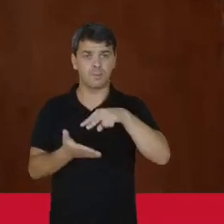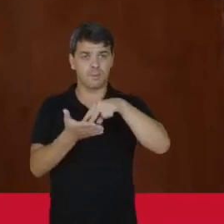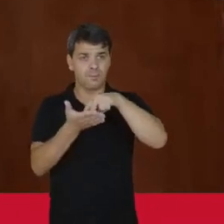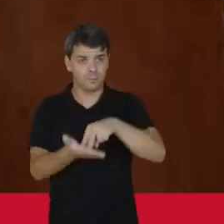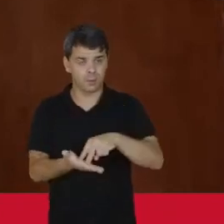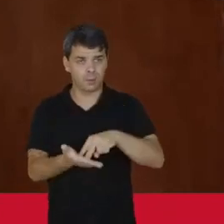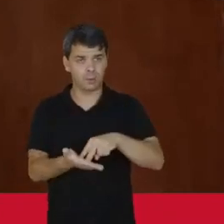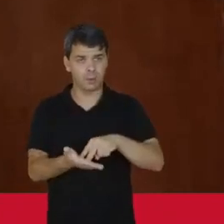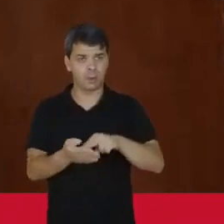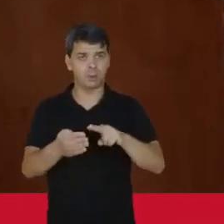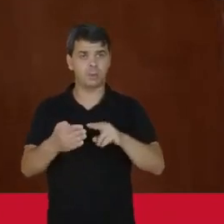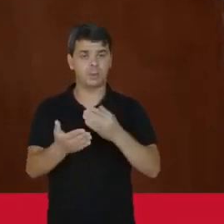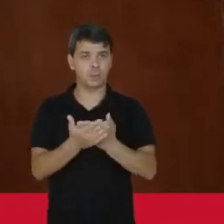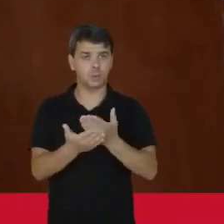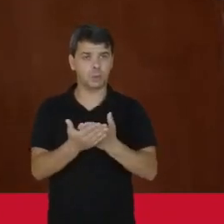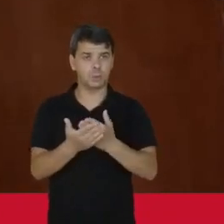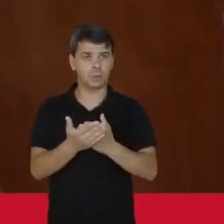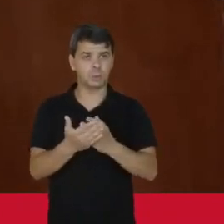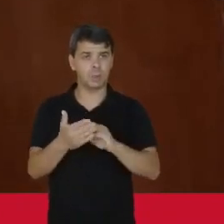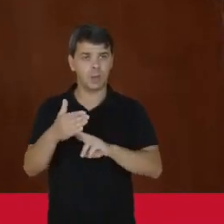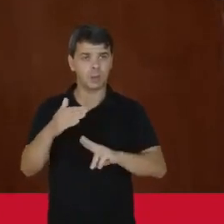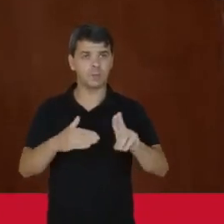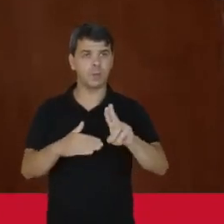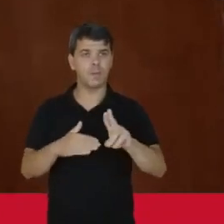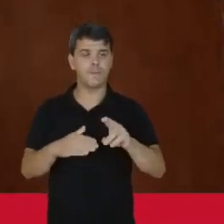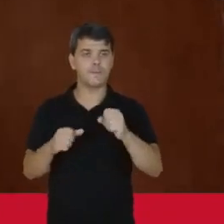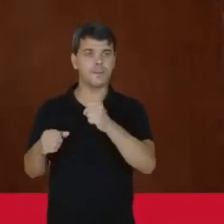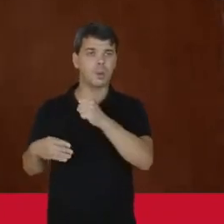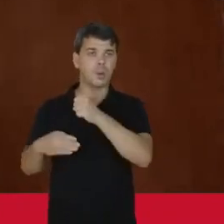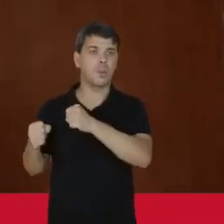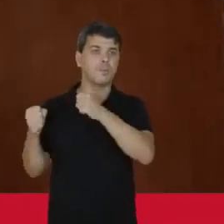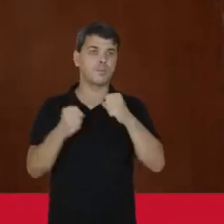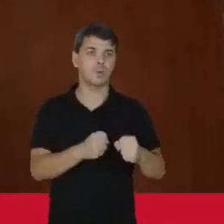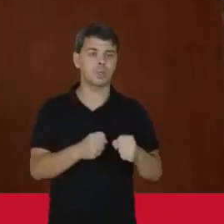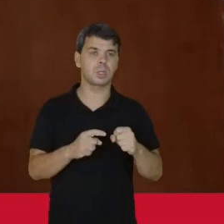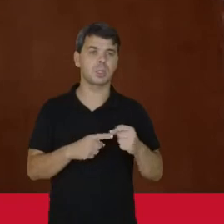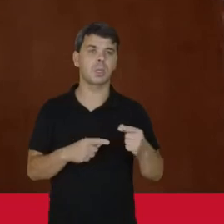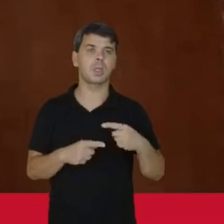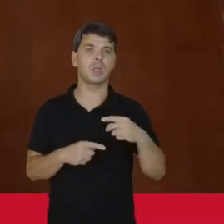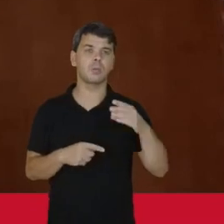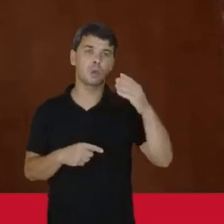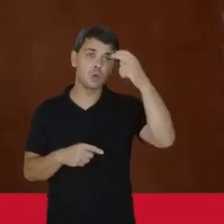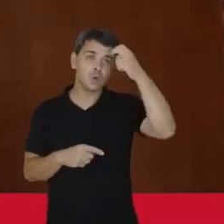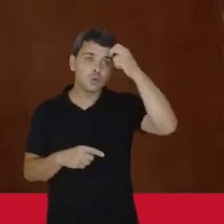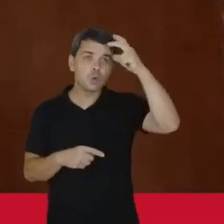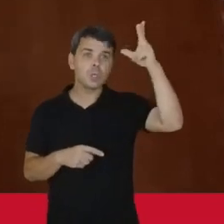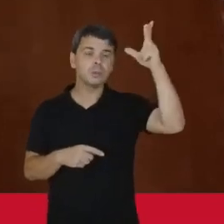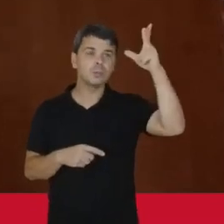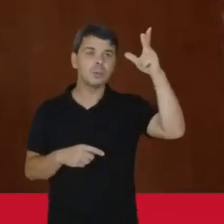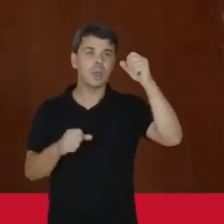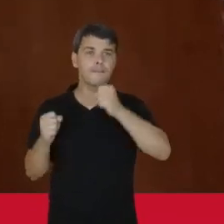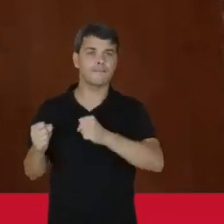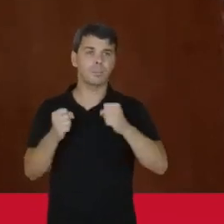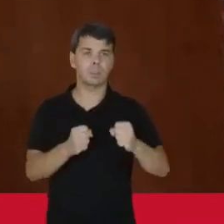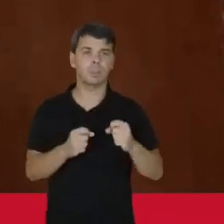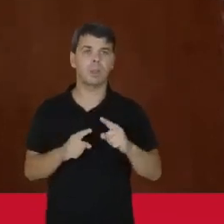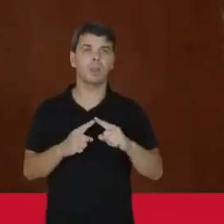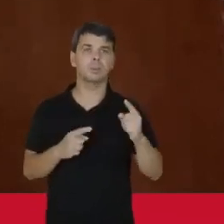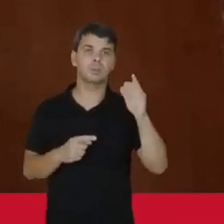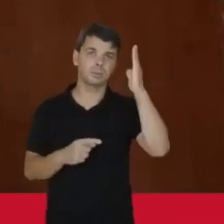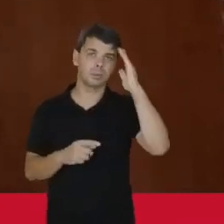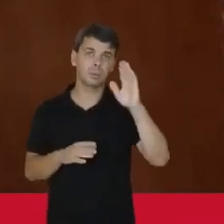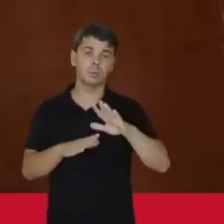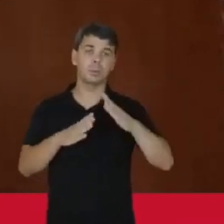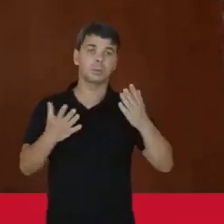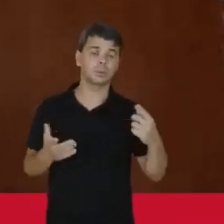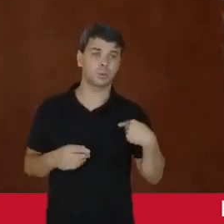Permaneçam Estudem E se emancipem Através do conhecimento Nós sabemos Que conhecimento é poder E sem ele Nada nós podemos fazer